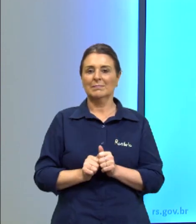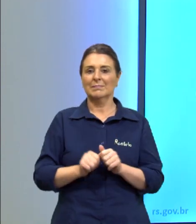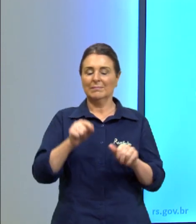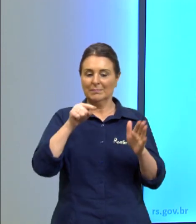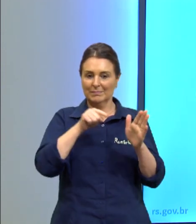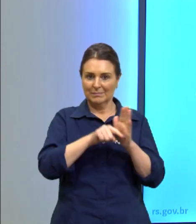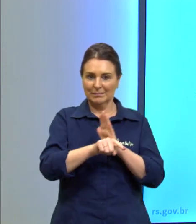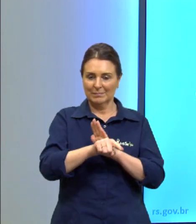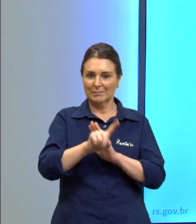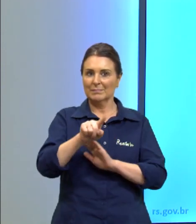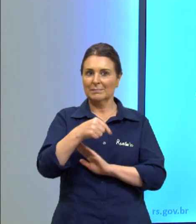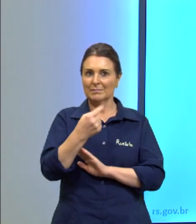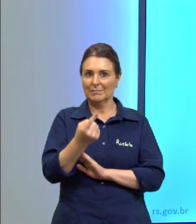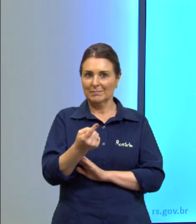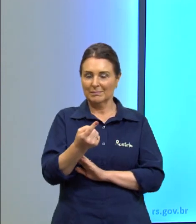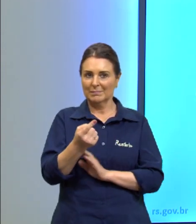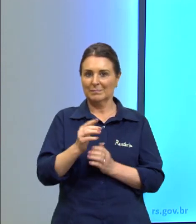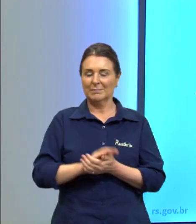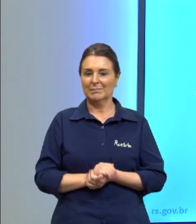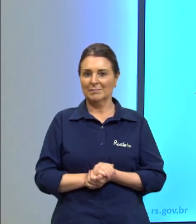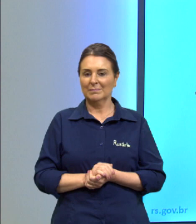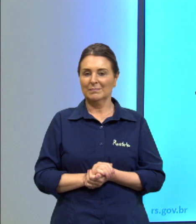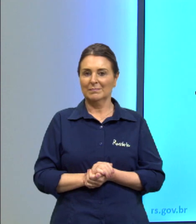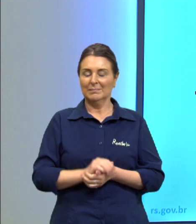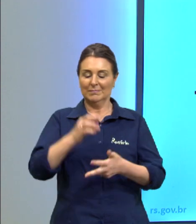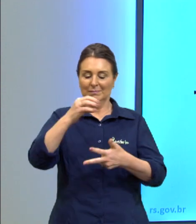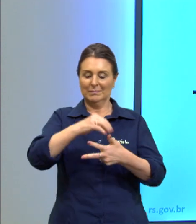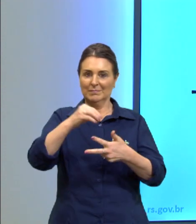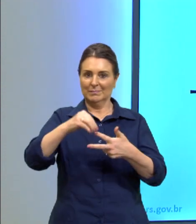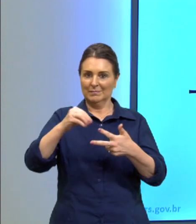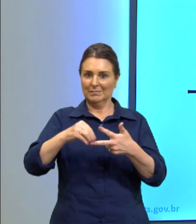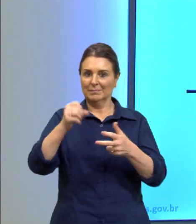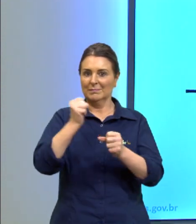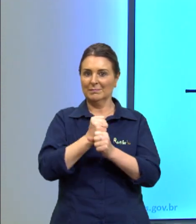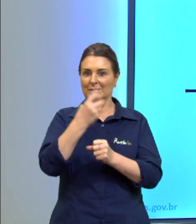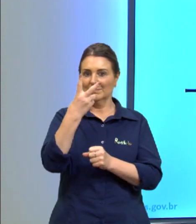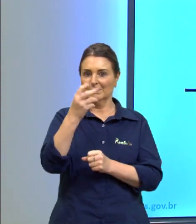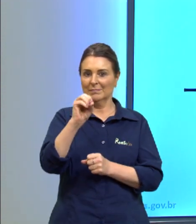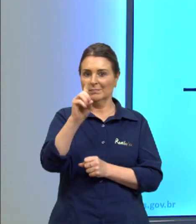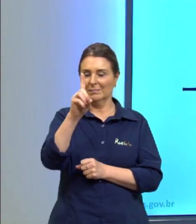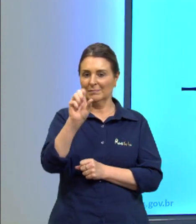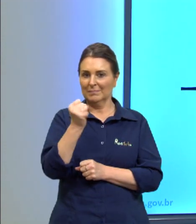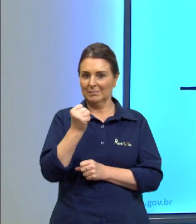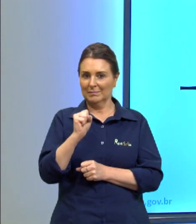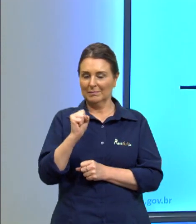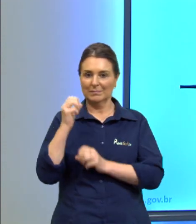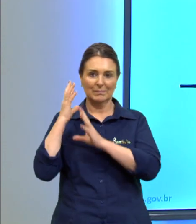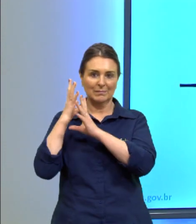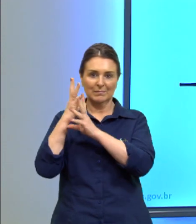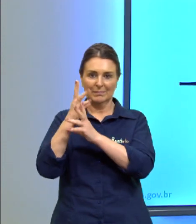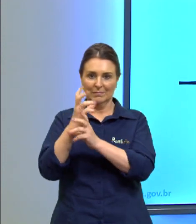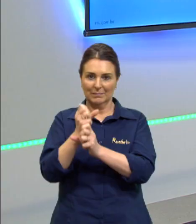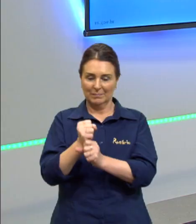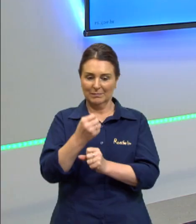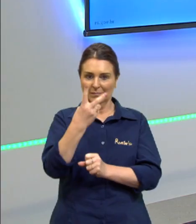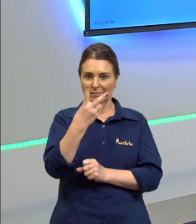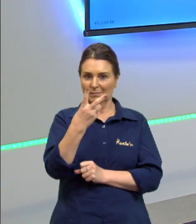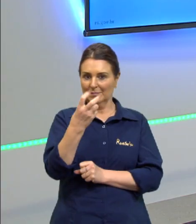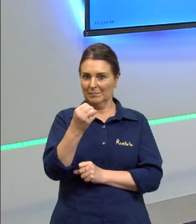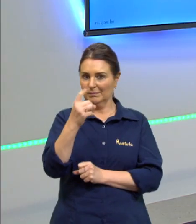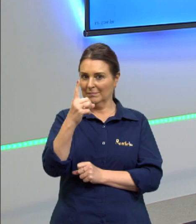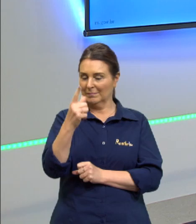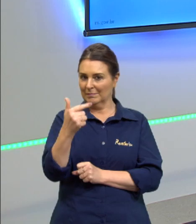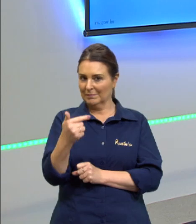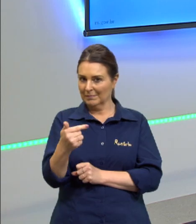vamos então ao Enem de 2018 então nós concluímos ali o Enem de 2017